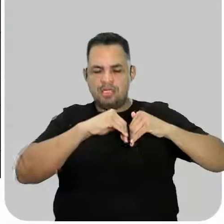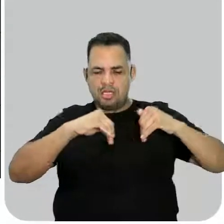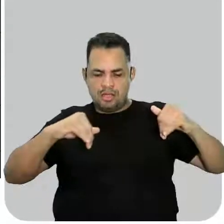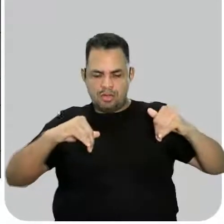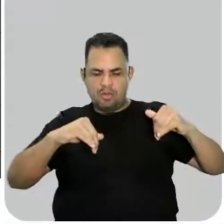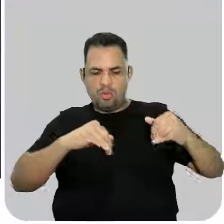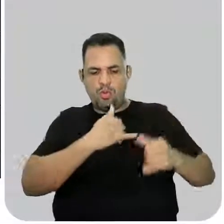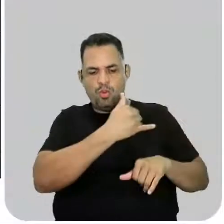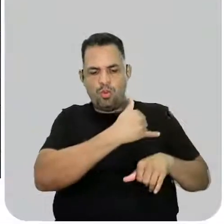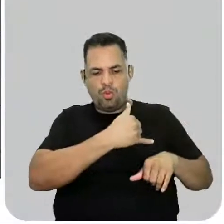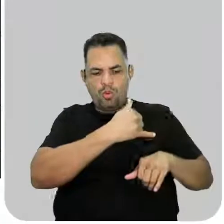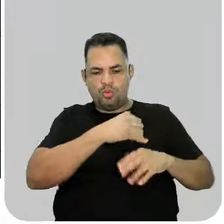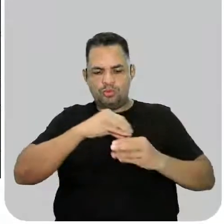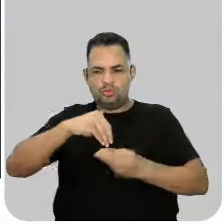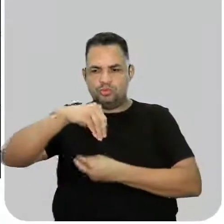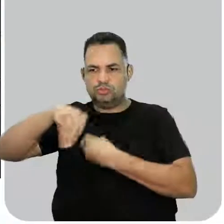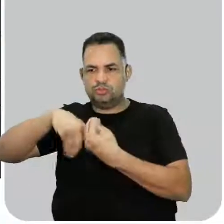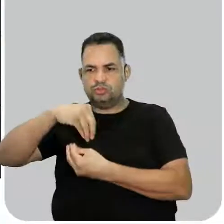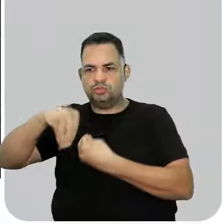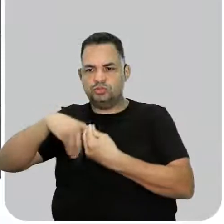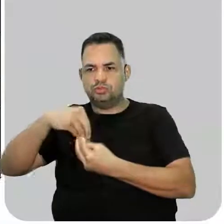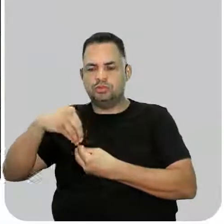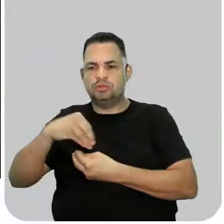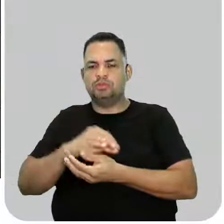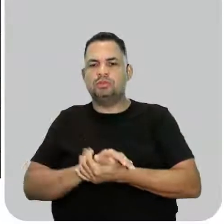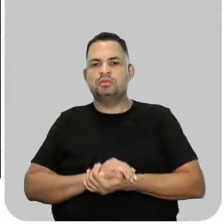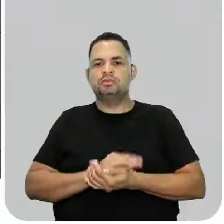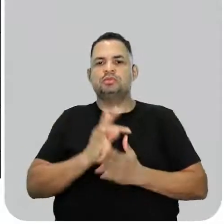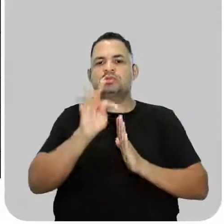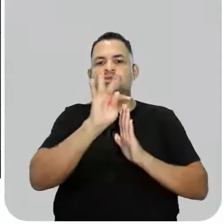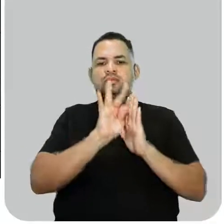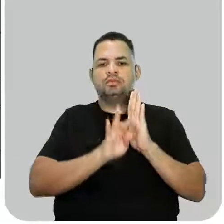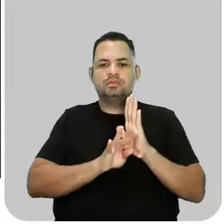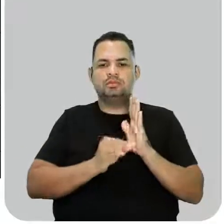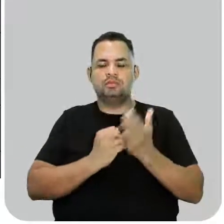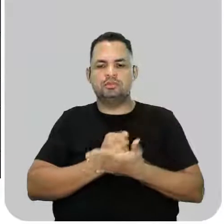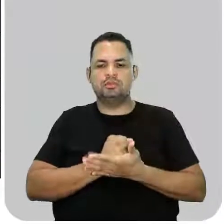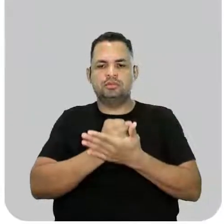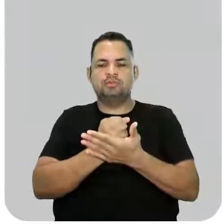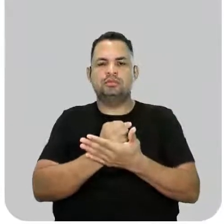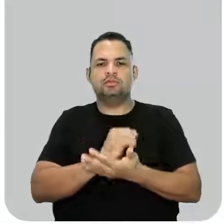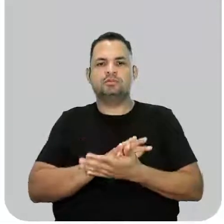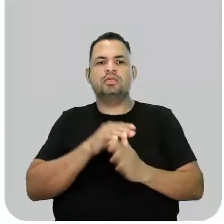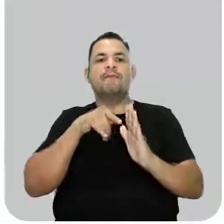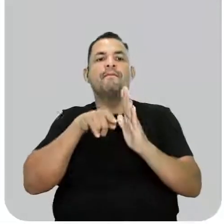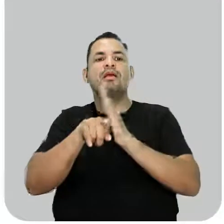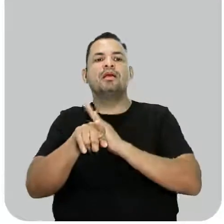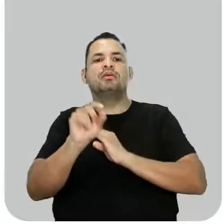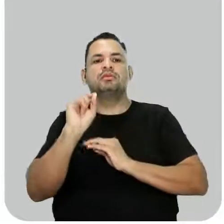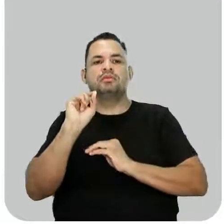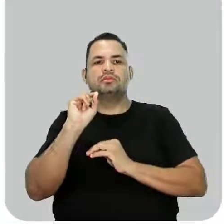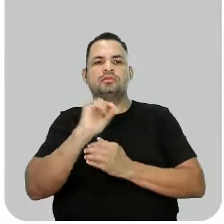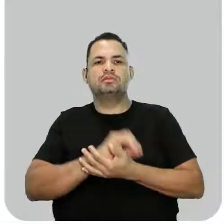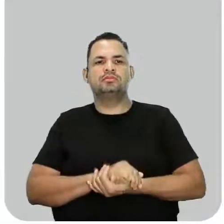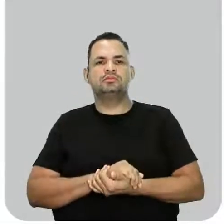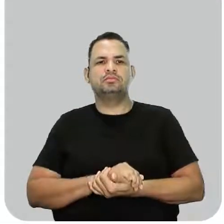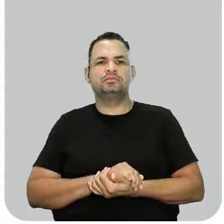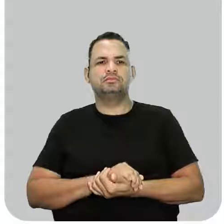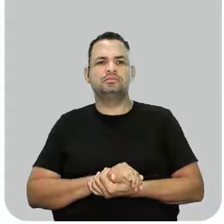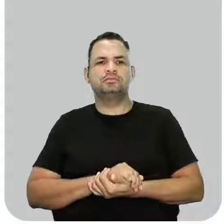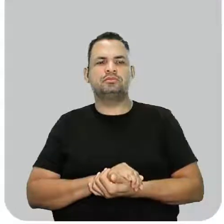do solvente. Esse aqui é o nosso texto de suporte. Agora vamos ao comando da questão. O ele quer que a gente faça?